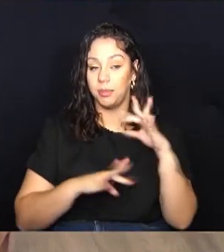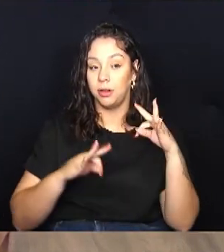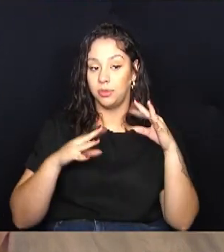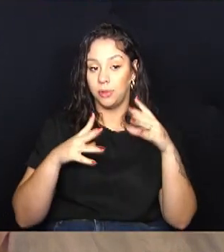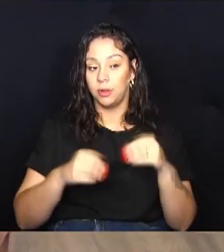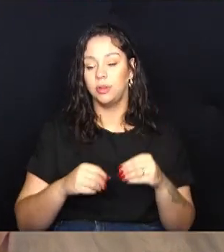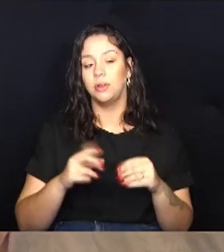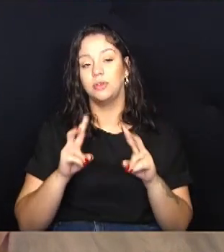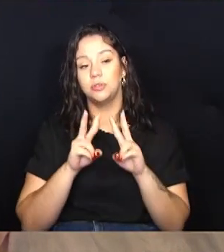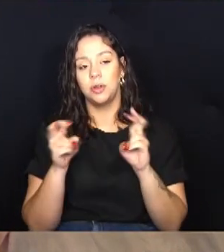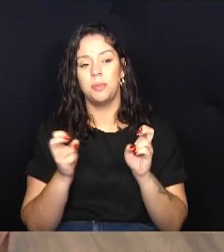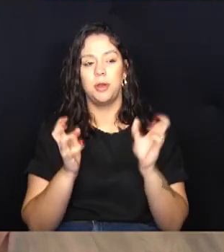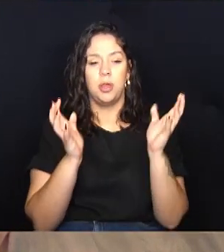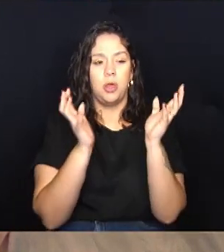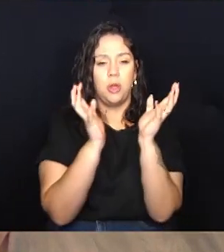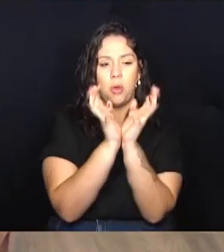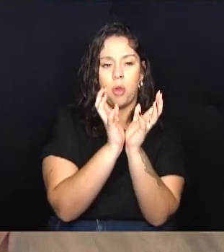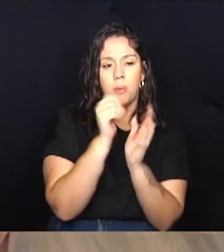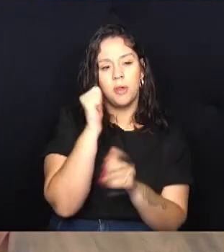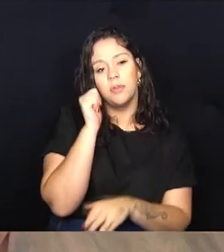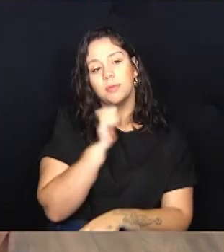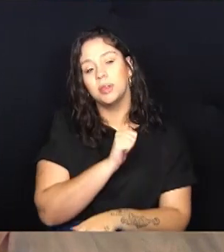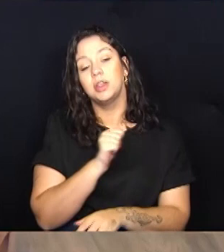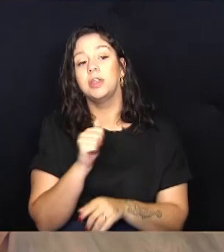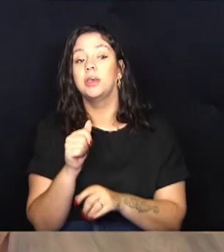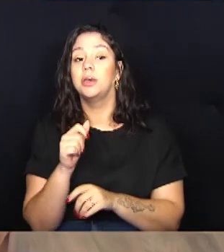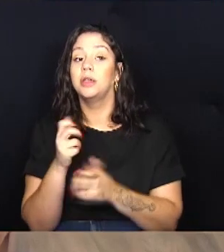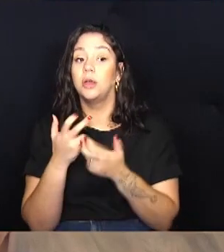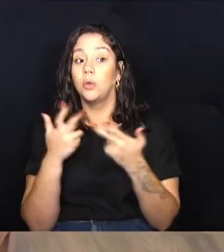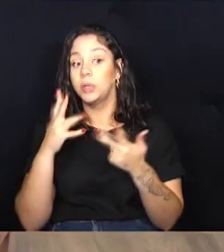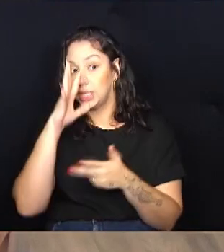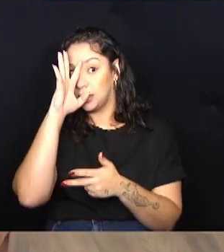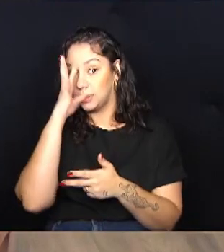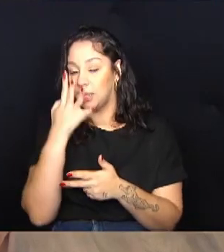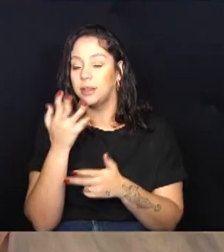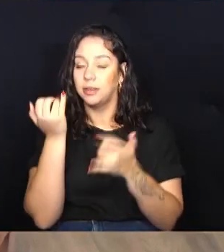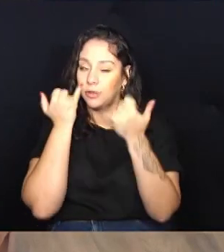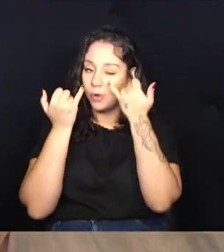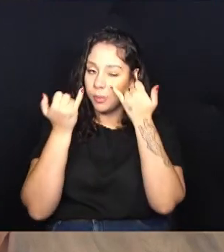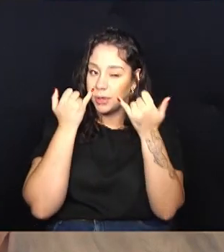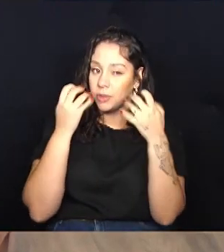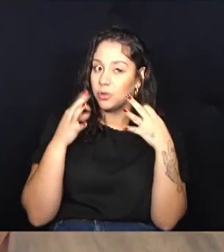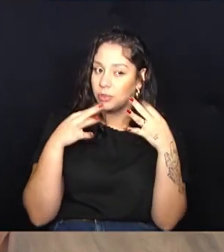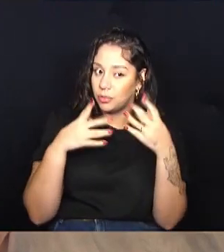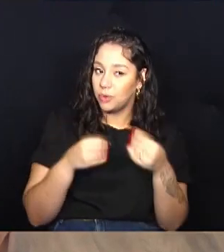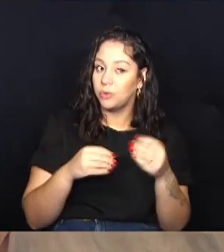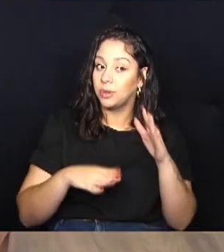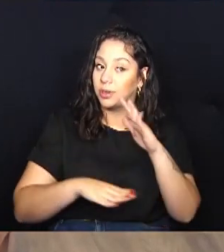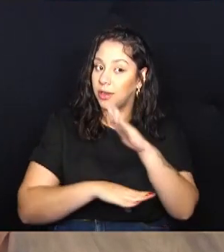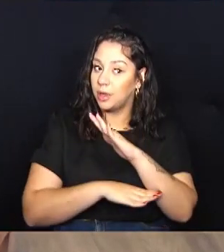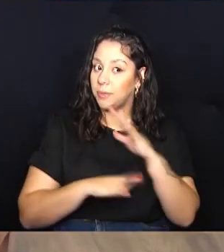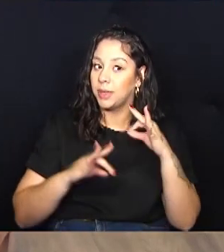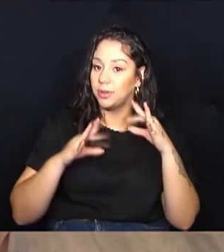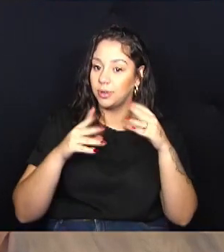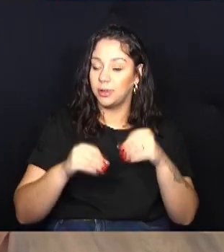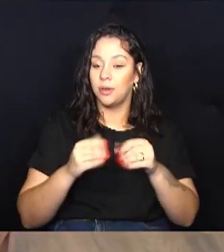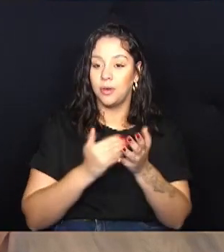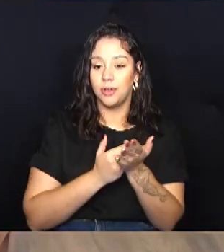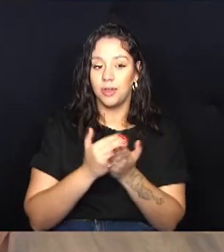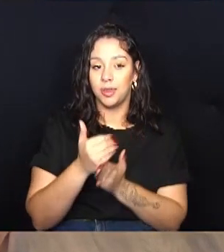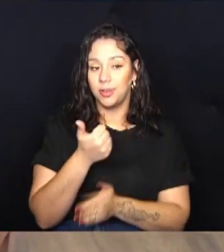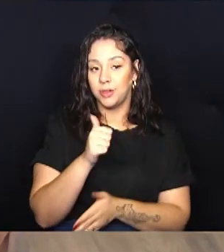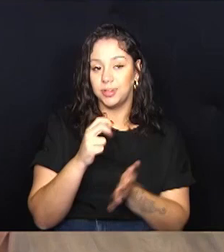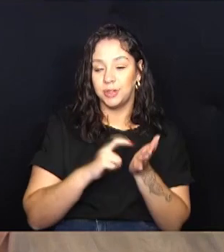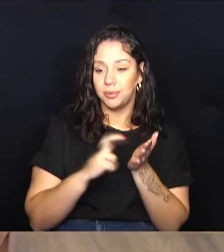Feminina. A gente vai dar os resultados. Você vai ficar sempre muito bem informado. Câmara Total começando às 11 horas da manhã.